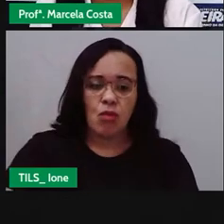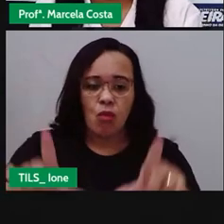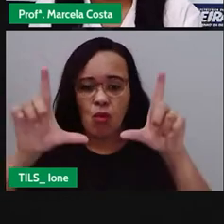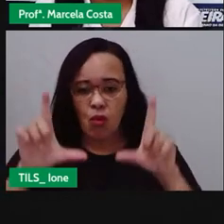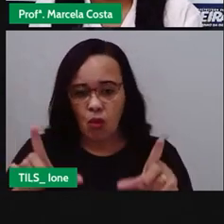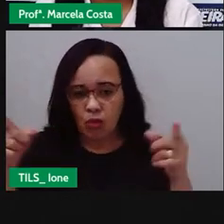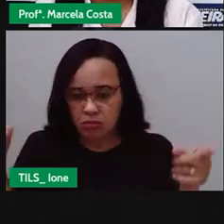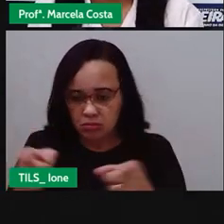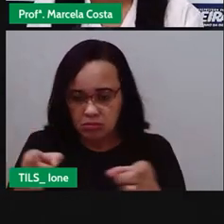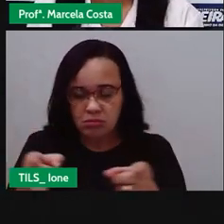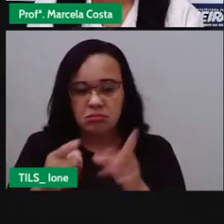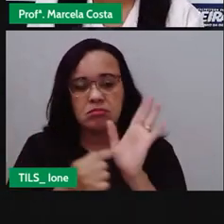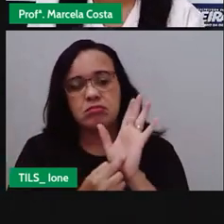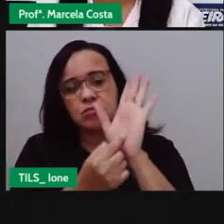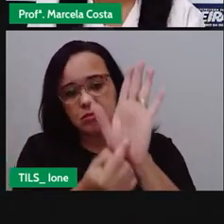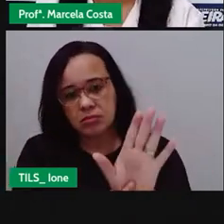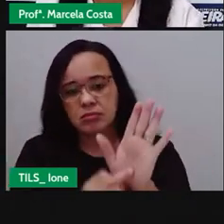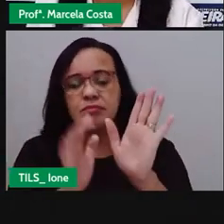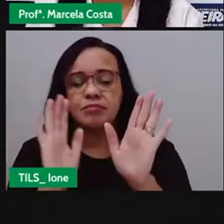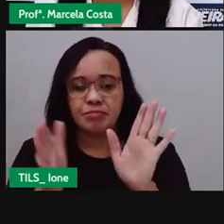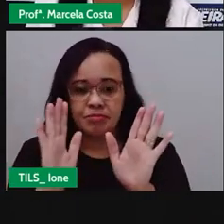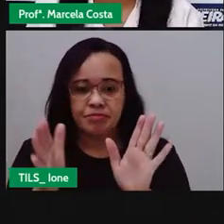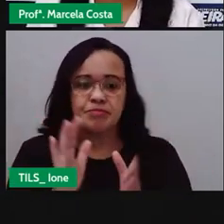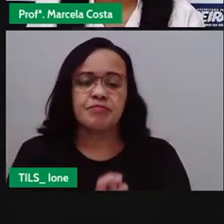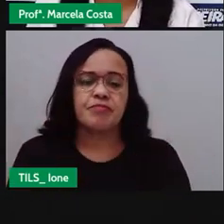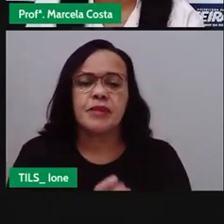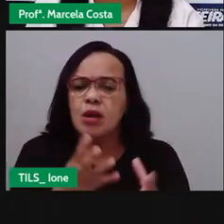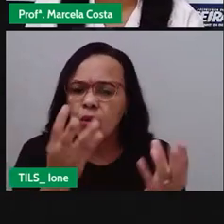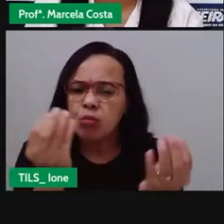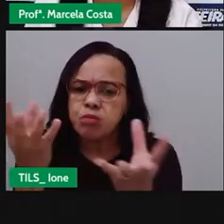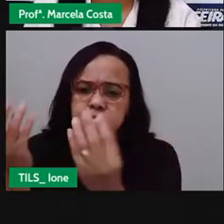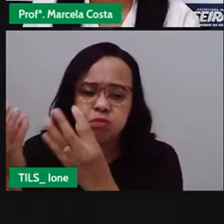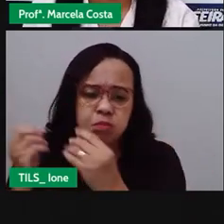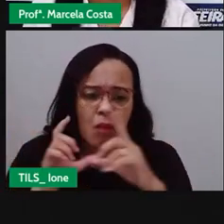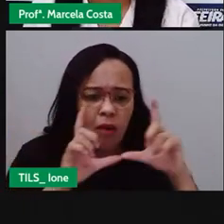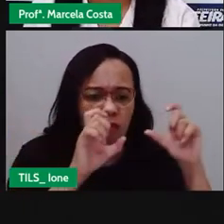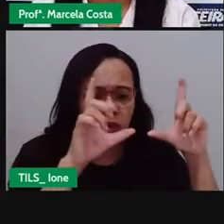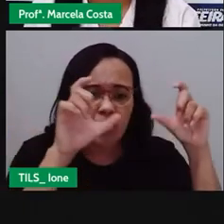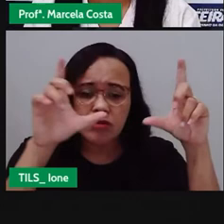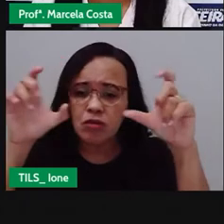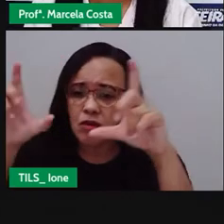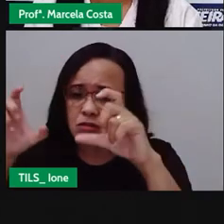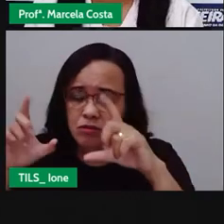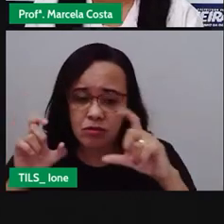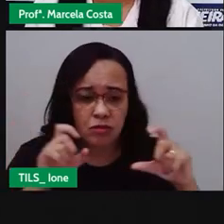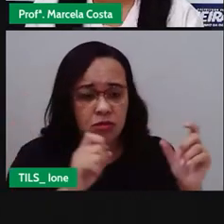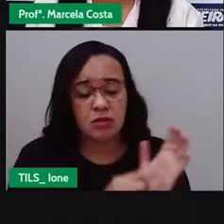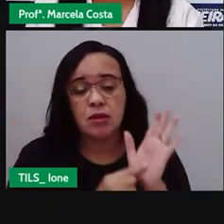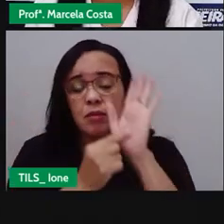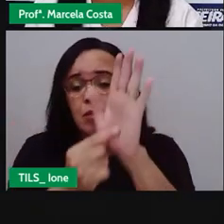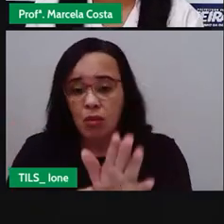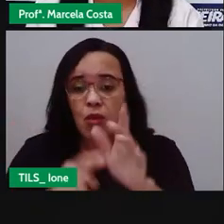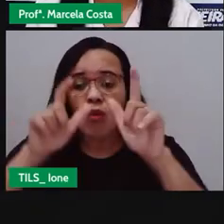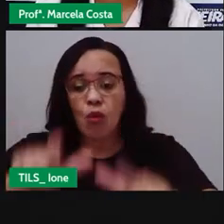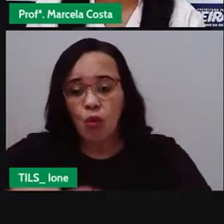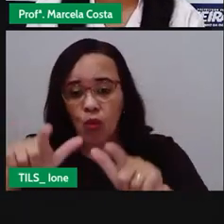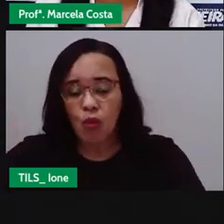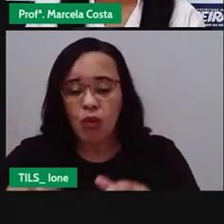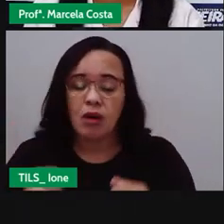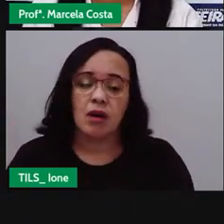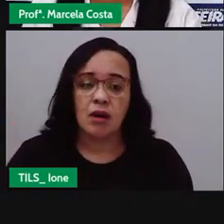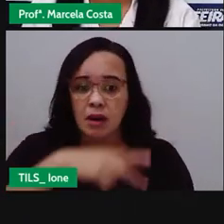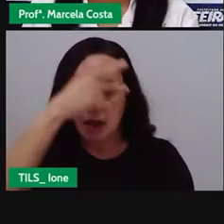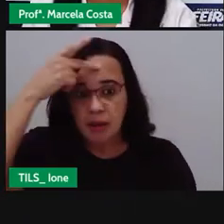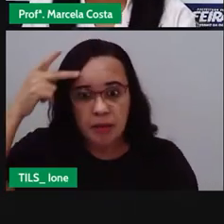mostrando para vocês. Sempre carregado de muitas imagens para ilustrar o local para chamar a atenção do turista